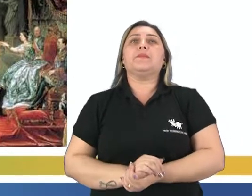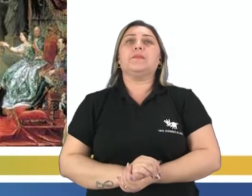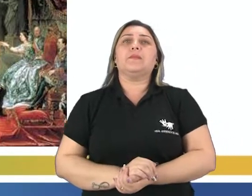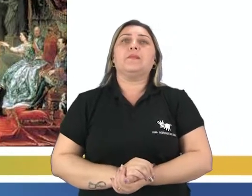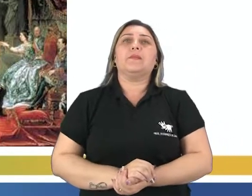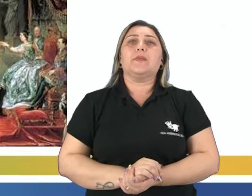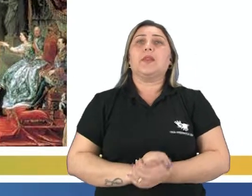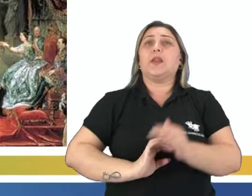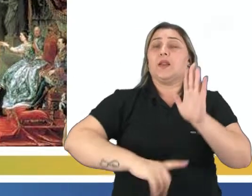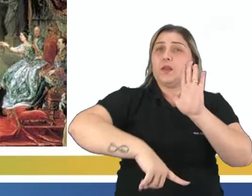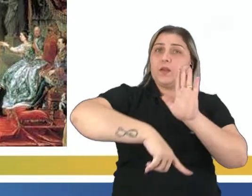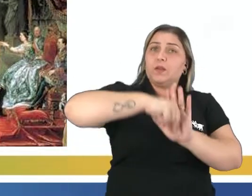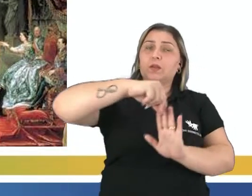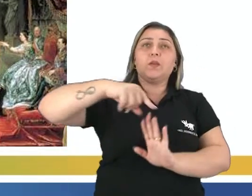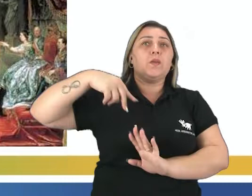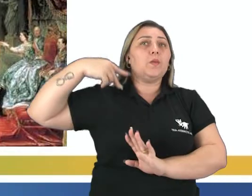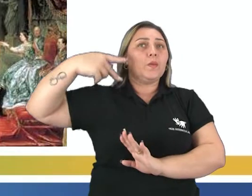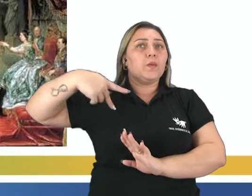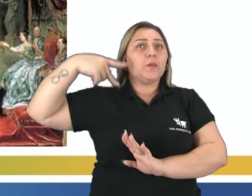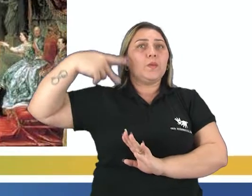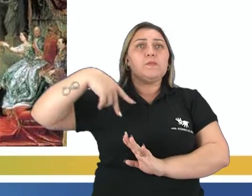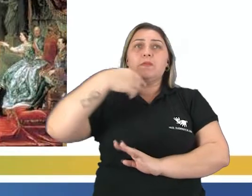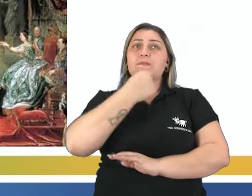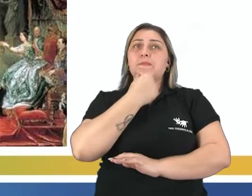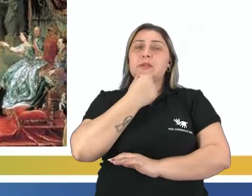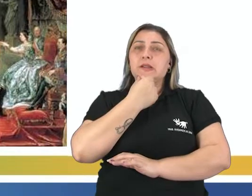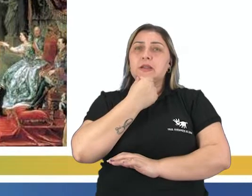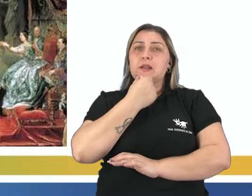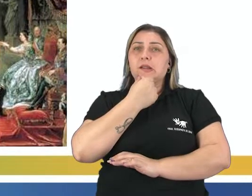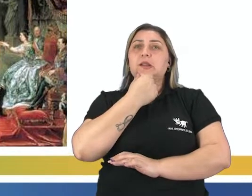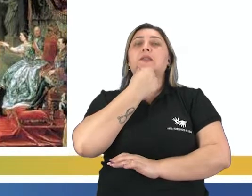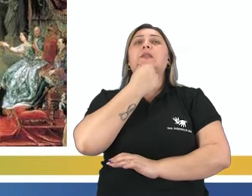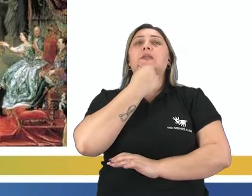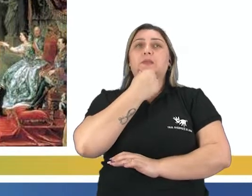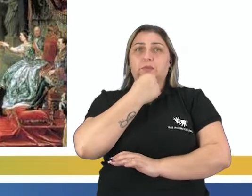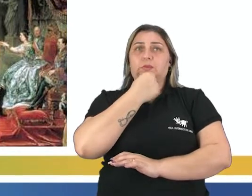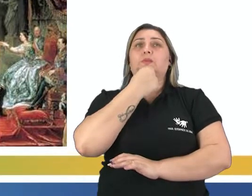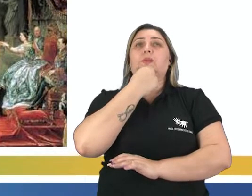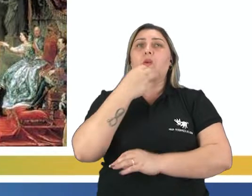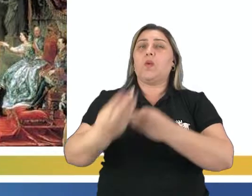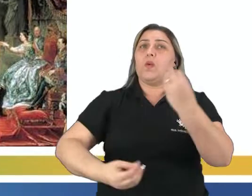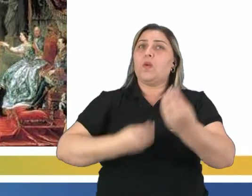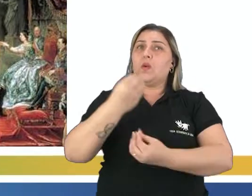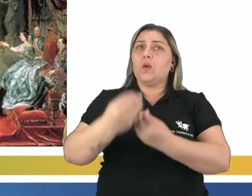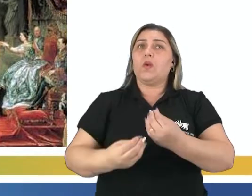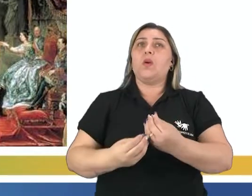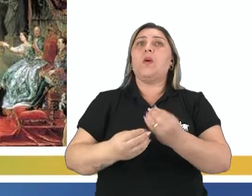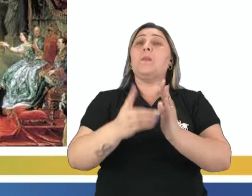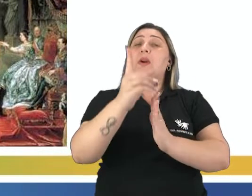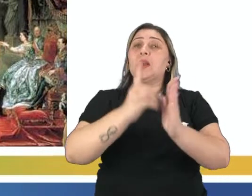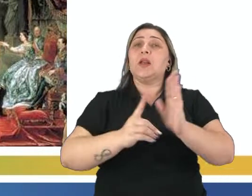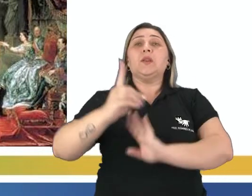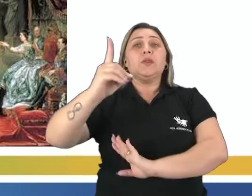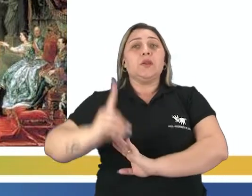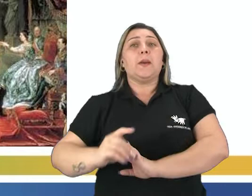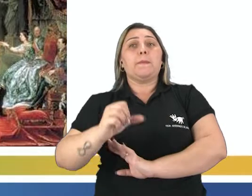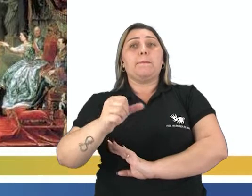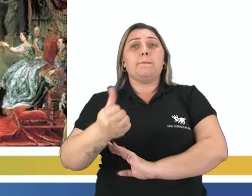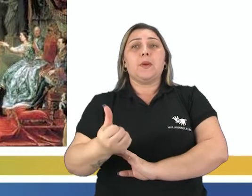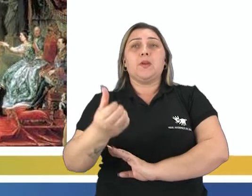constitucional parlamentarista da Inglaterra consolidou-se por meio da Declaração de Direitos de